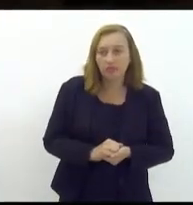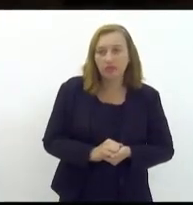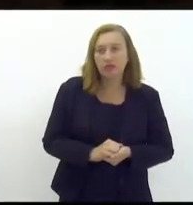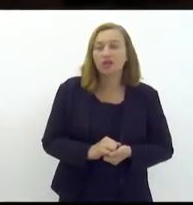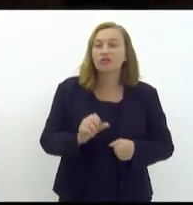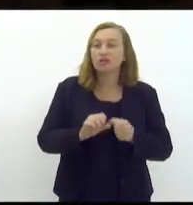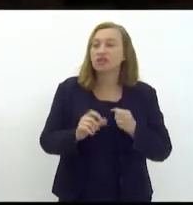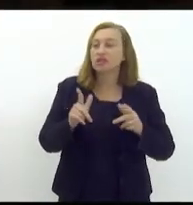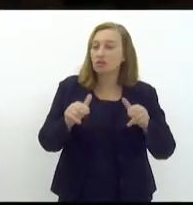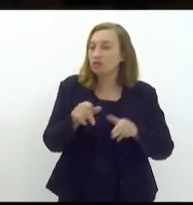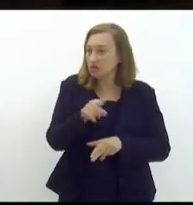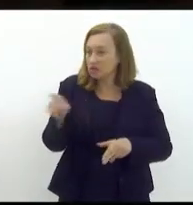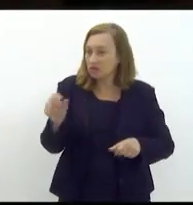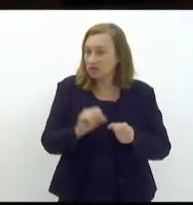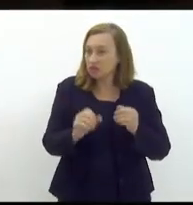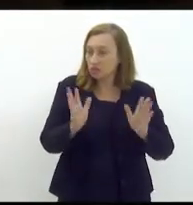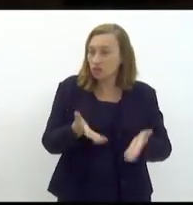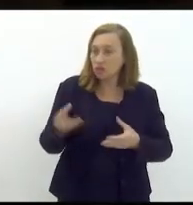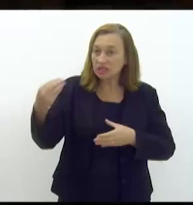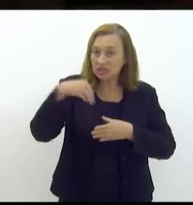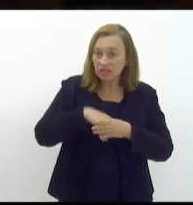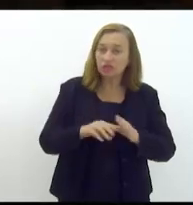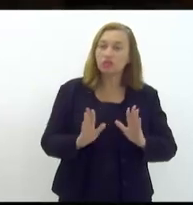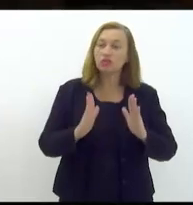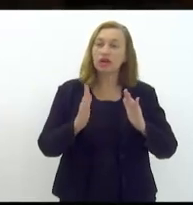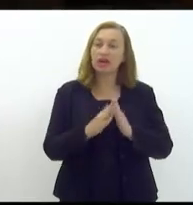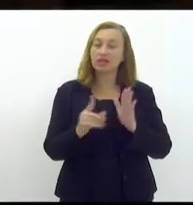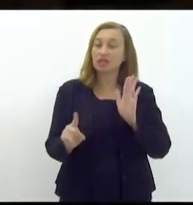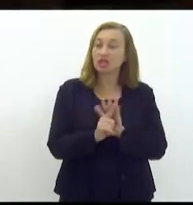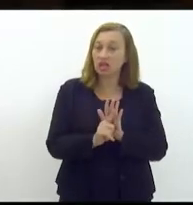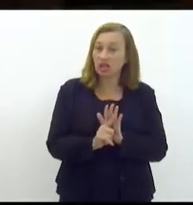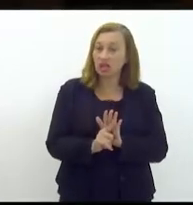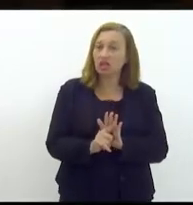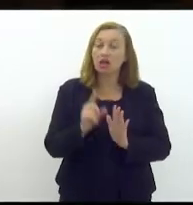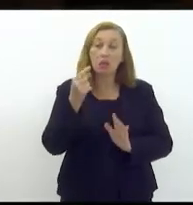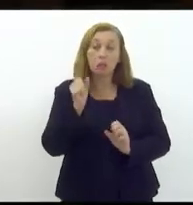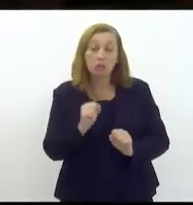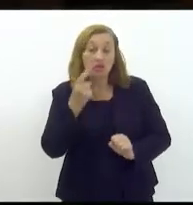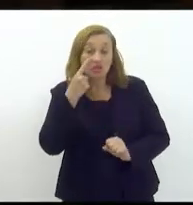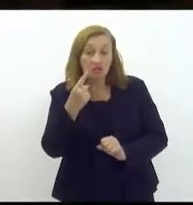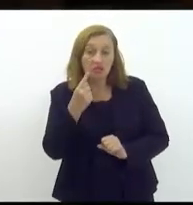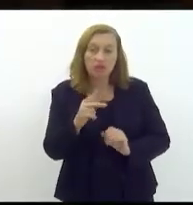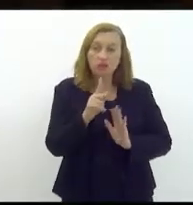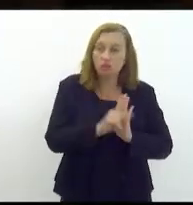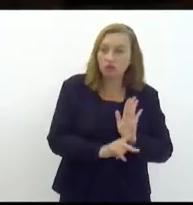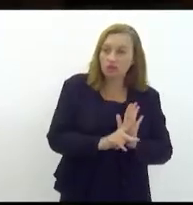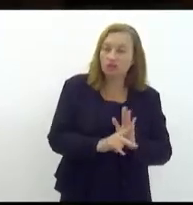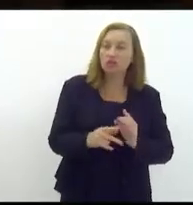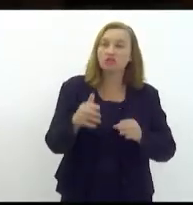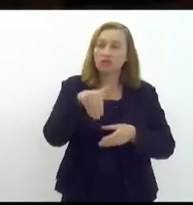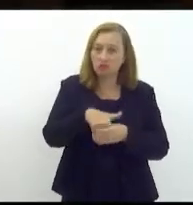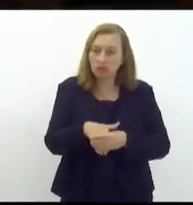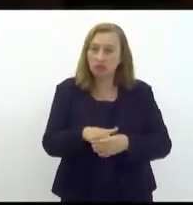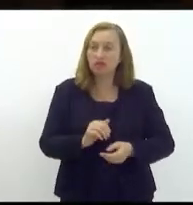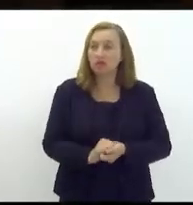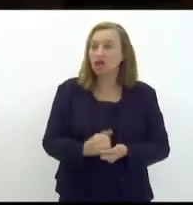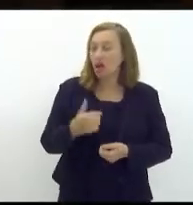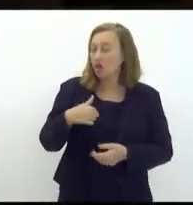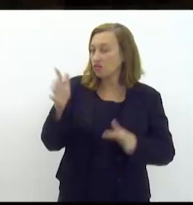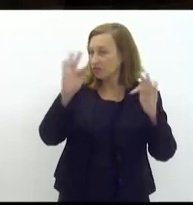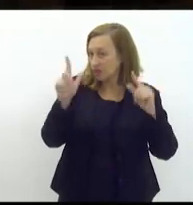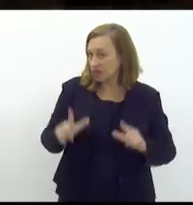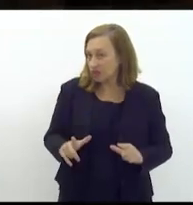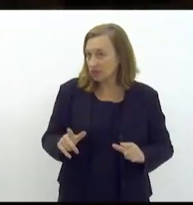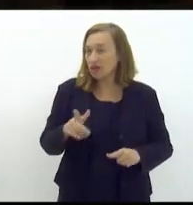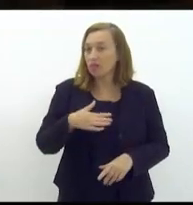fazer o que vocês estão fazendo chegar dentro de uma casa legislativa e poder olhar os projetos que aqui estão sendo votados eu fico muito feliz